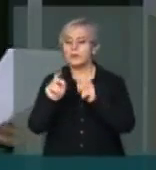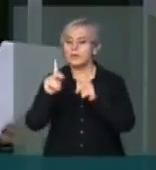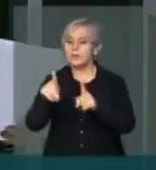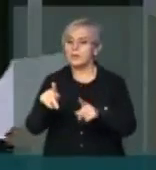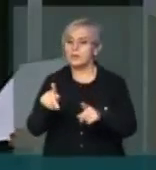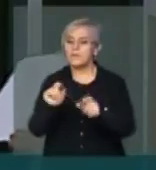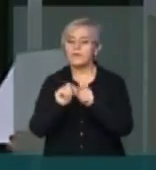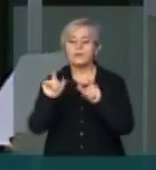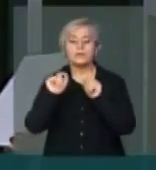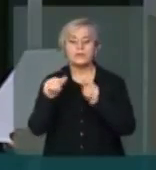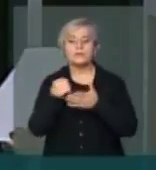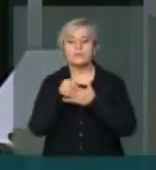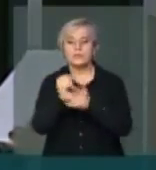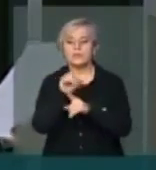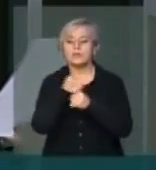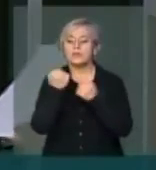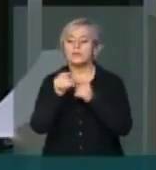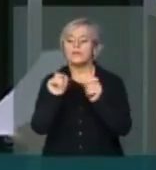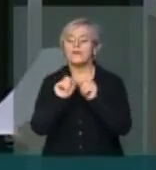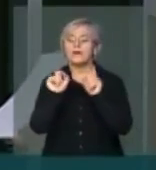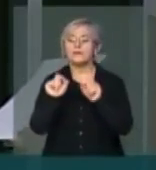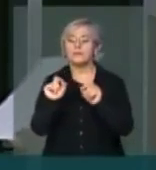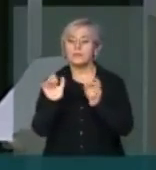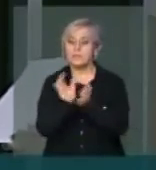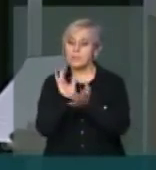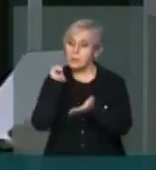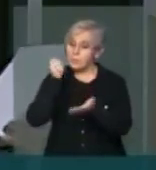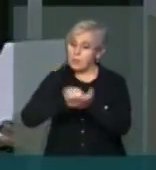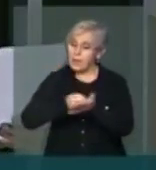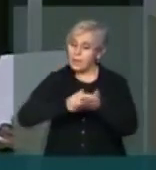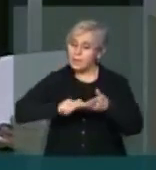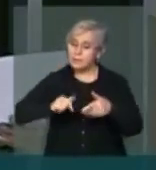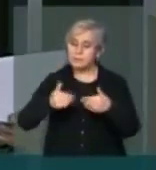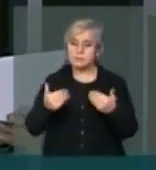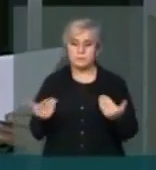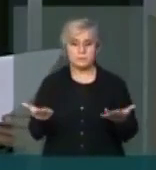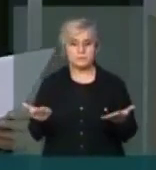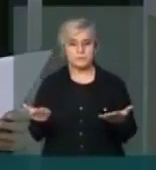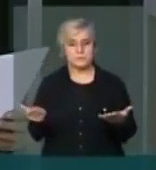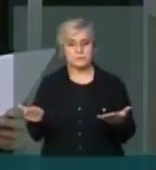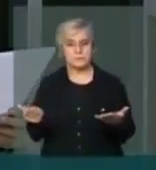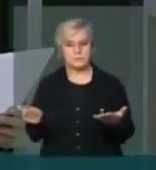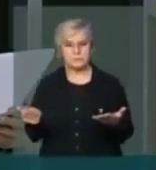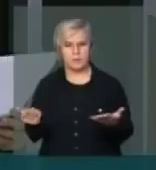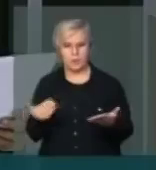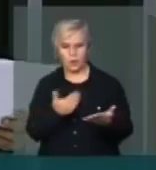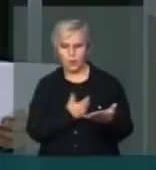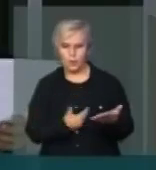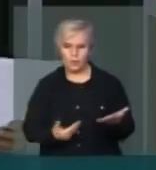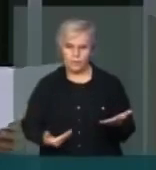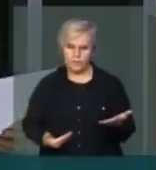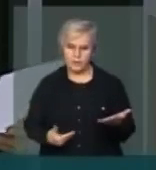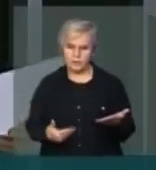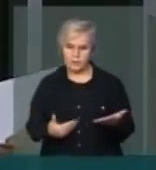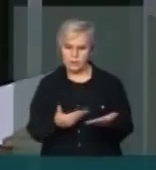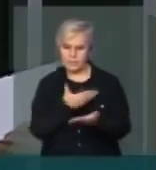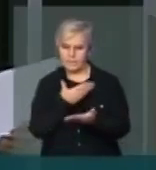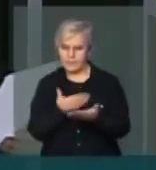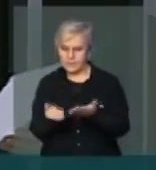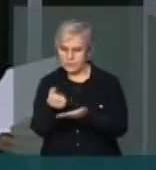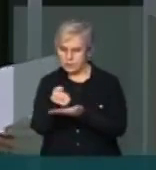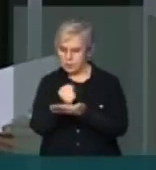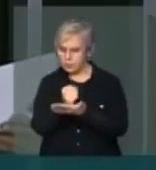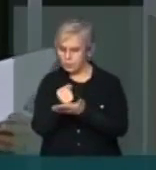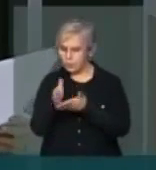Assistência Social, que paga esses benefícios quando requeridos? Será que o governo realmente perdeu o controle